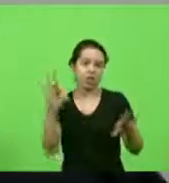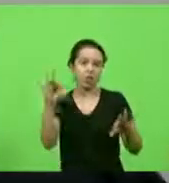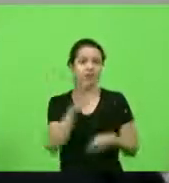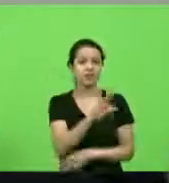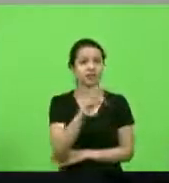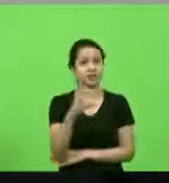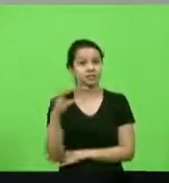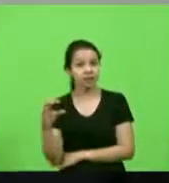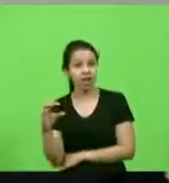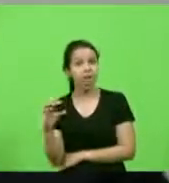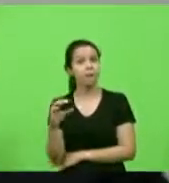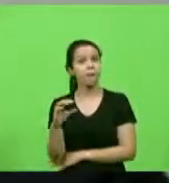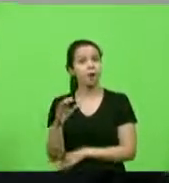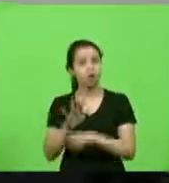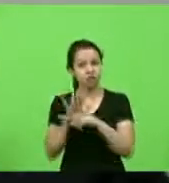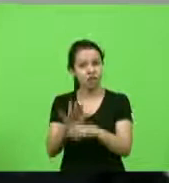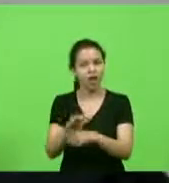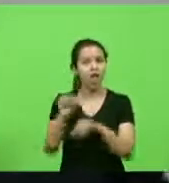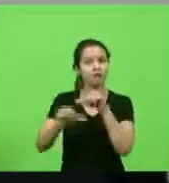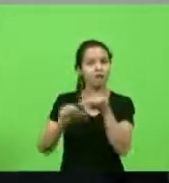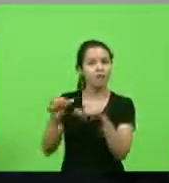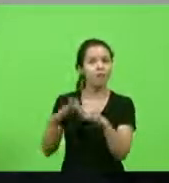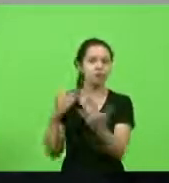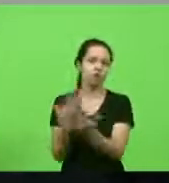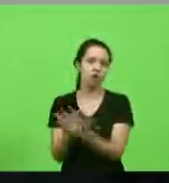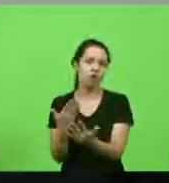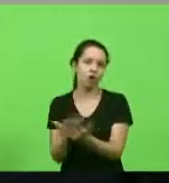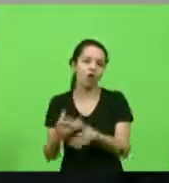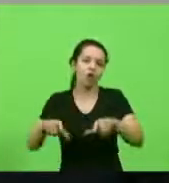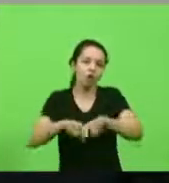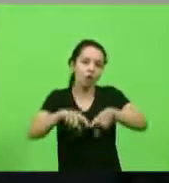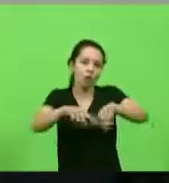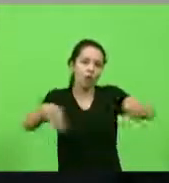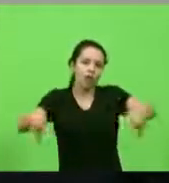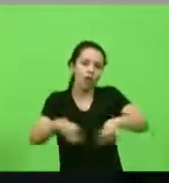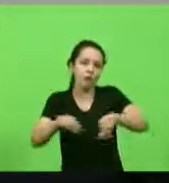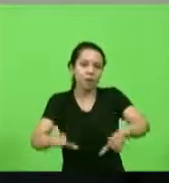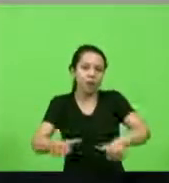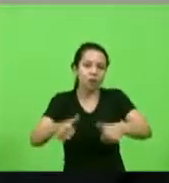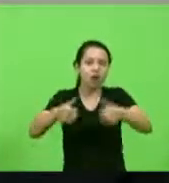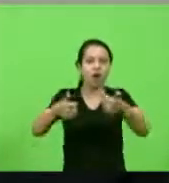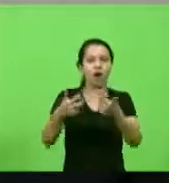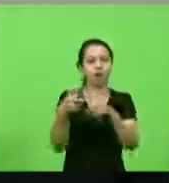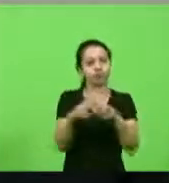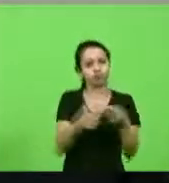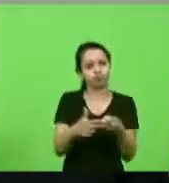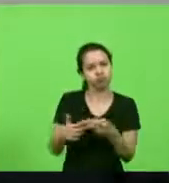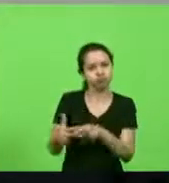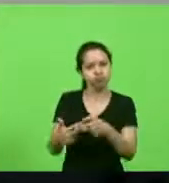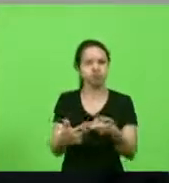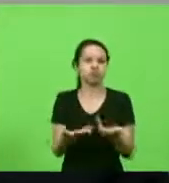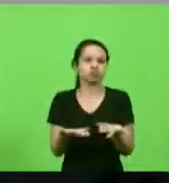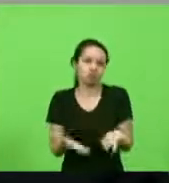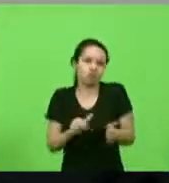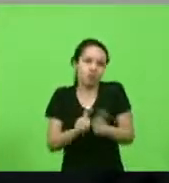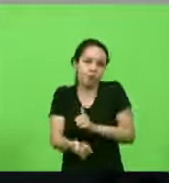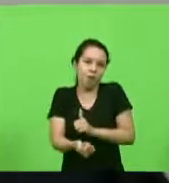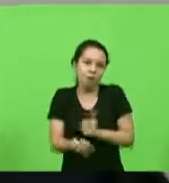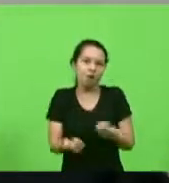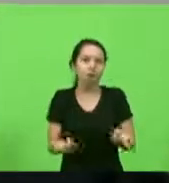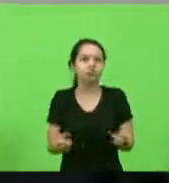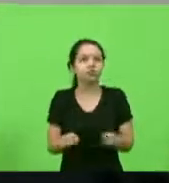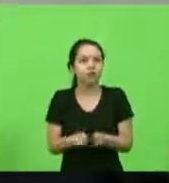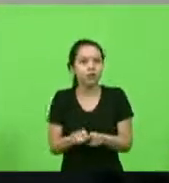poder fazer uma reforma de uma escola uma quadra melhorar a quadra ou revitalizar uma quadra de esportes colocar